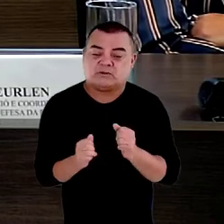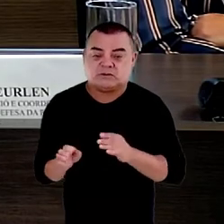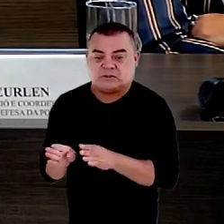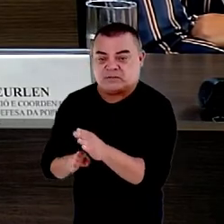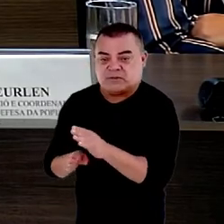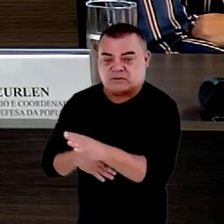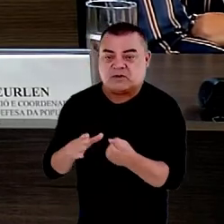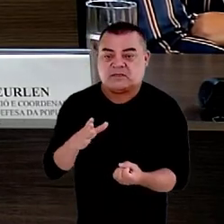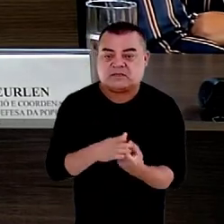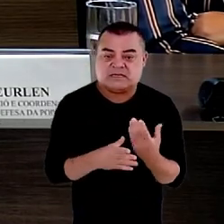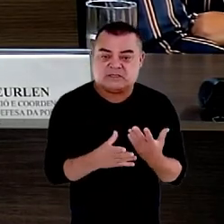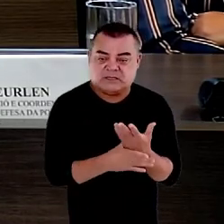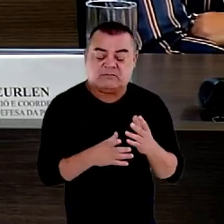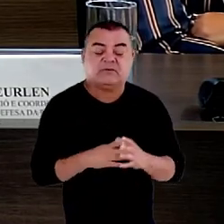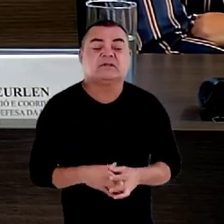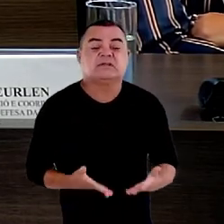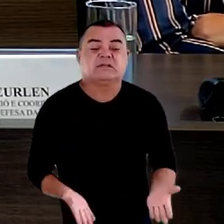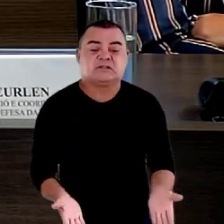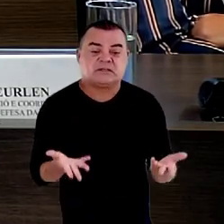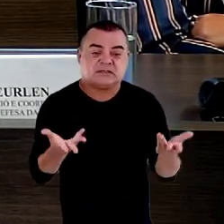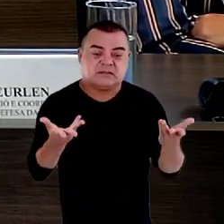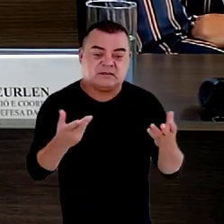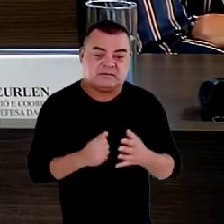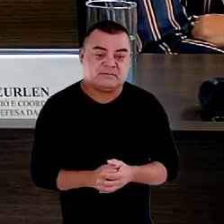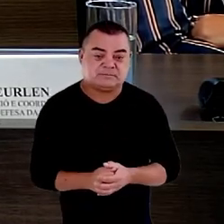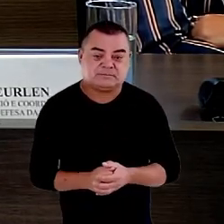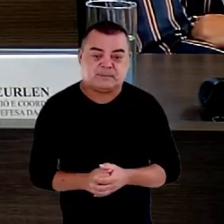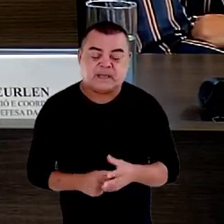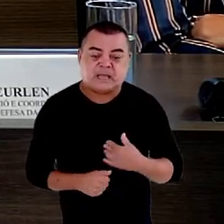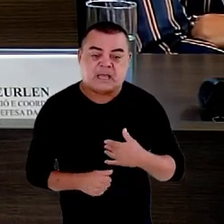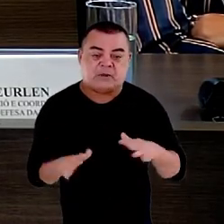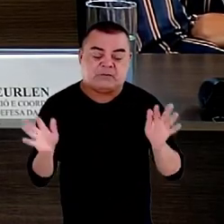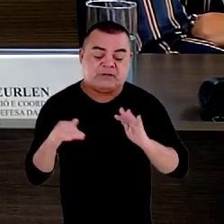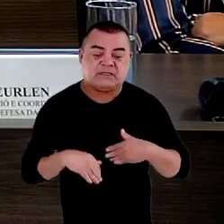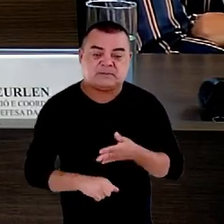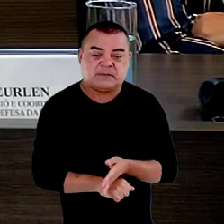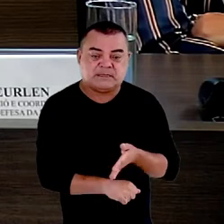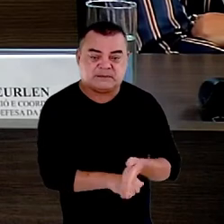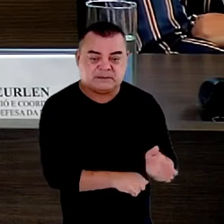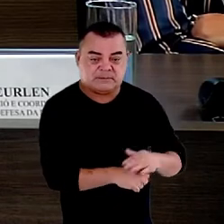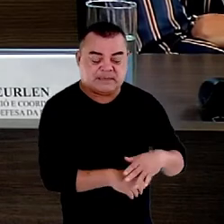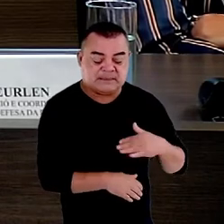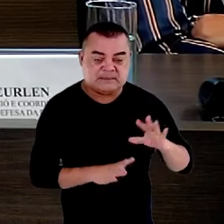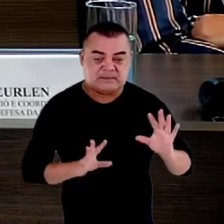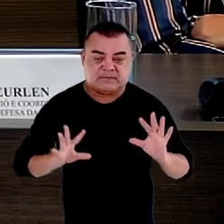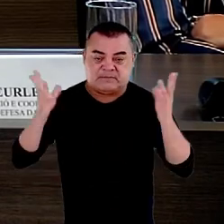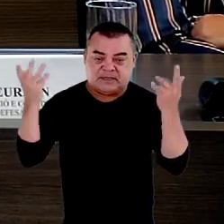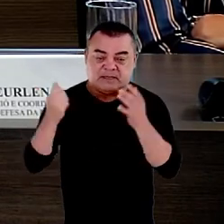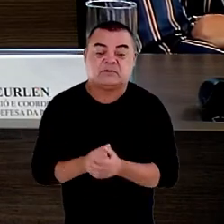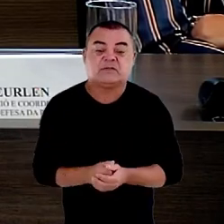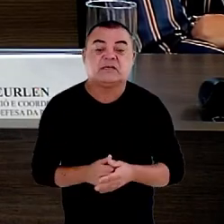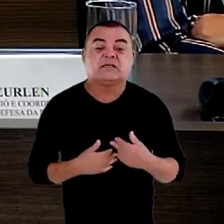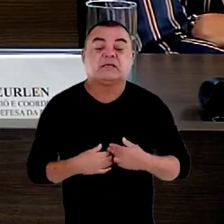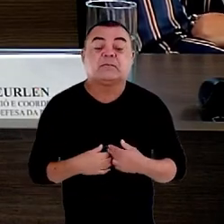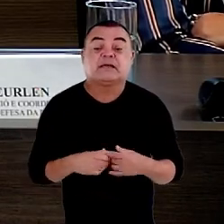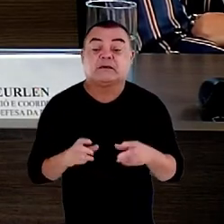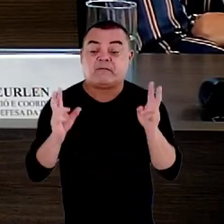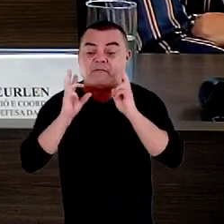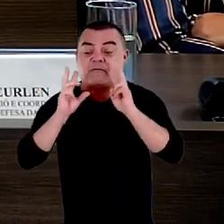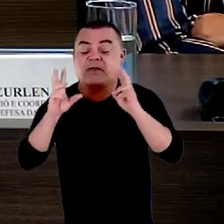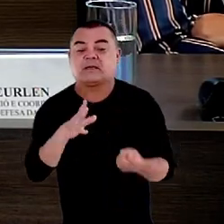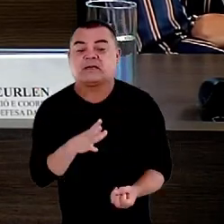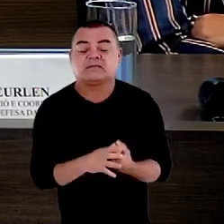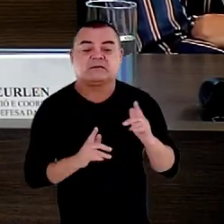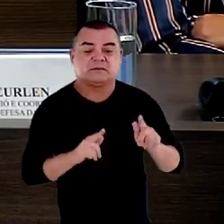iniciativas em sentido amplo e fico muito feliz de participar desse evento de assistir a criação desse grupo de